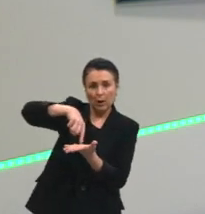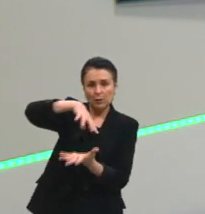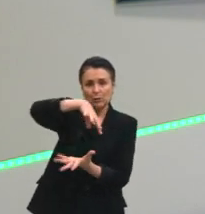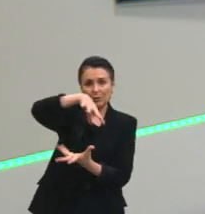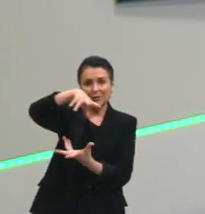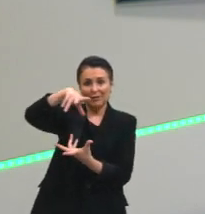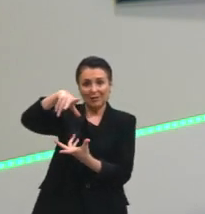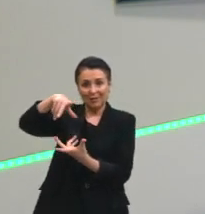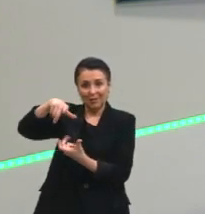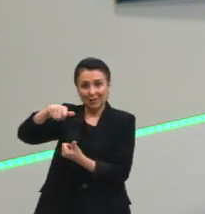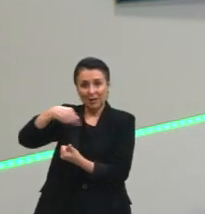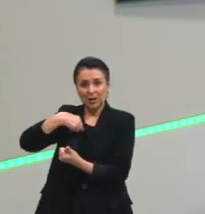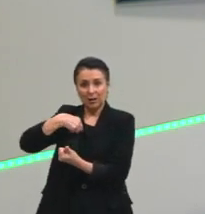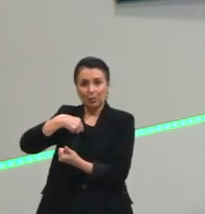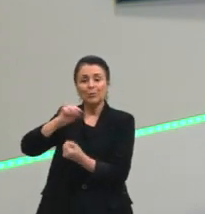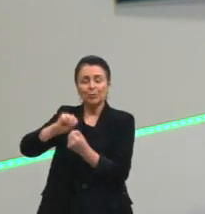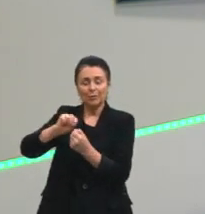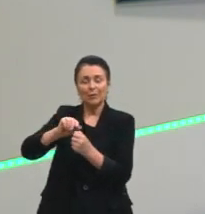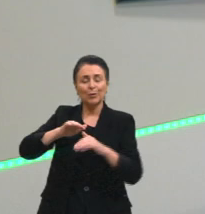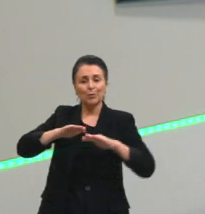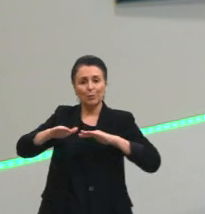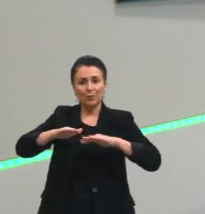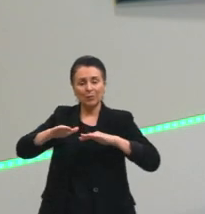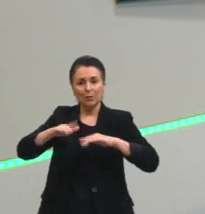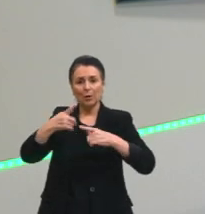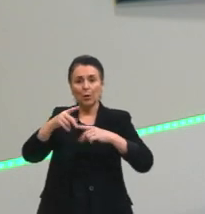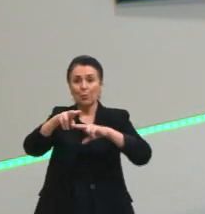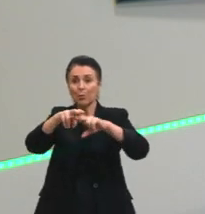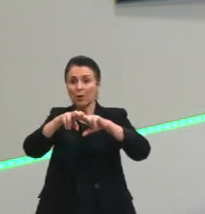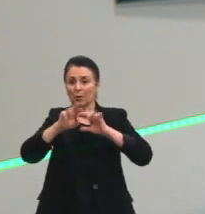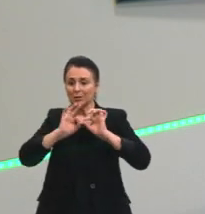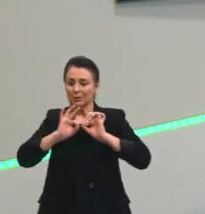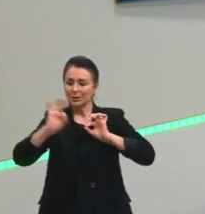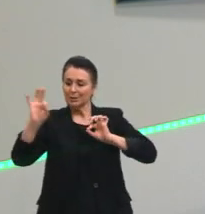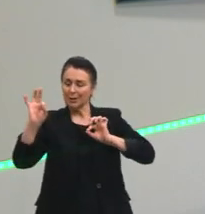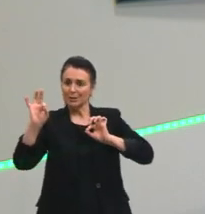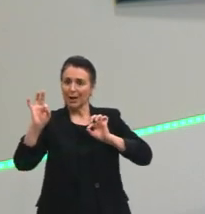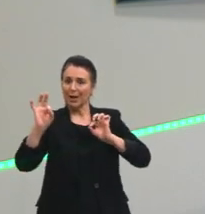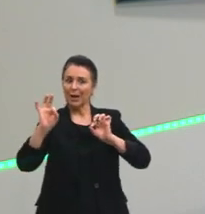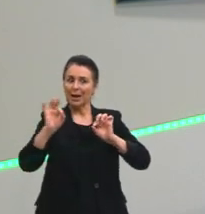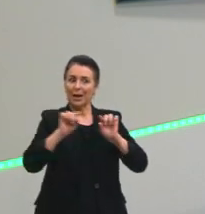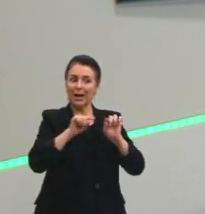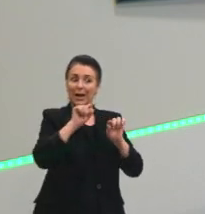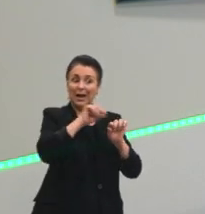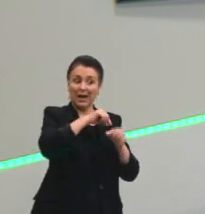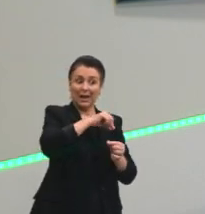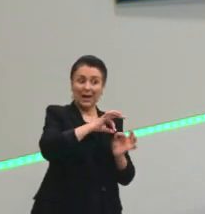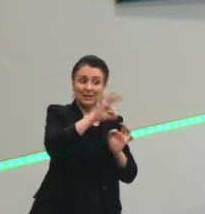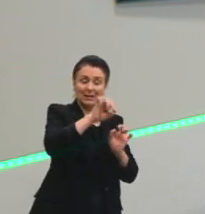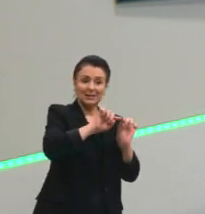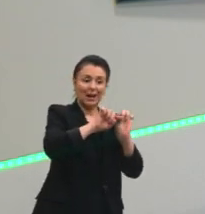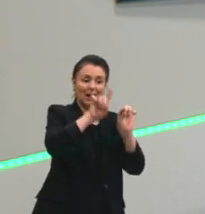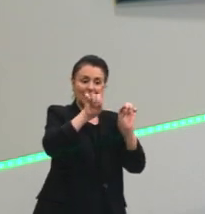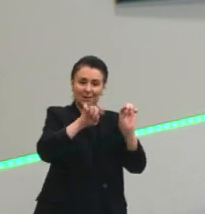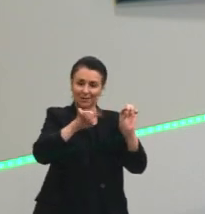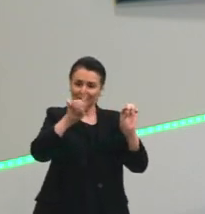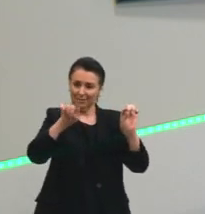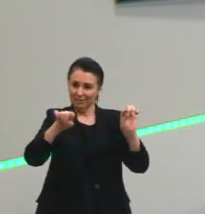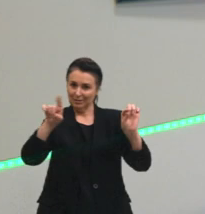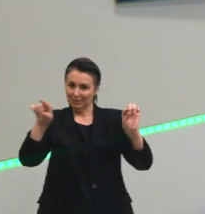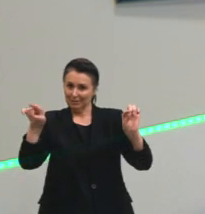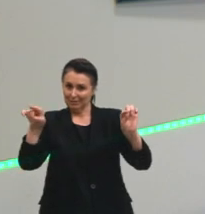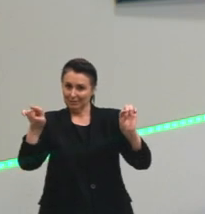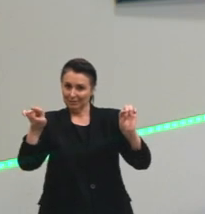estou em movimento, porque a distância, né, está variando, certo? Então, quando a gente